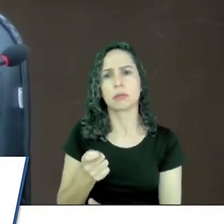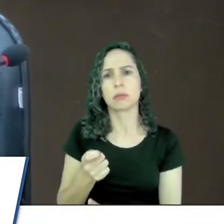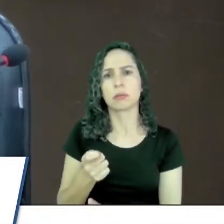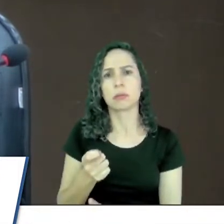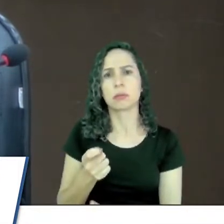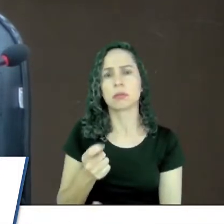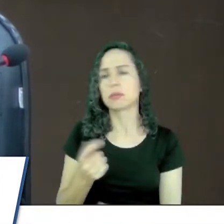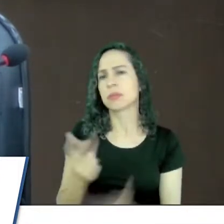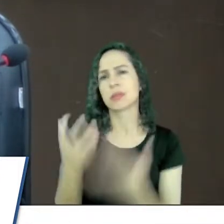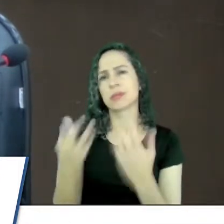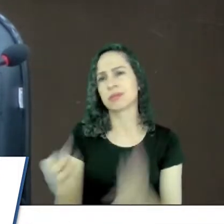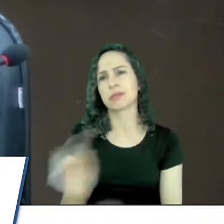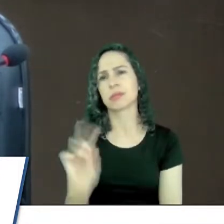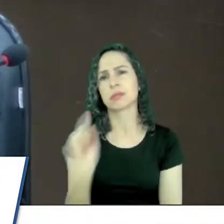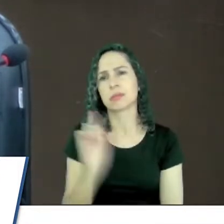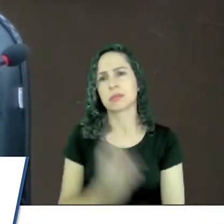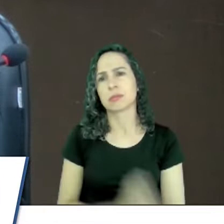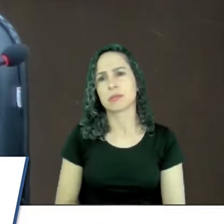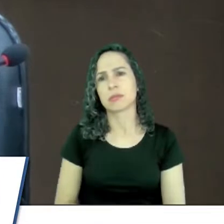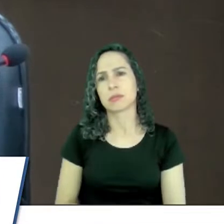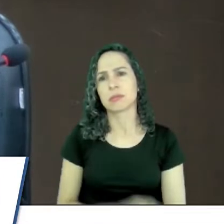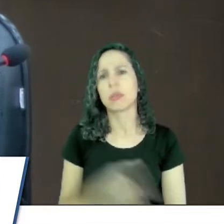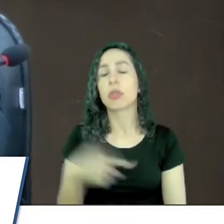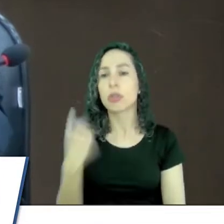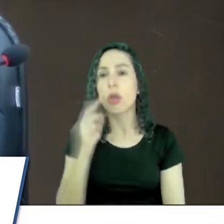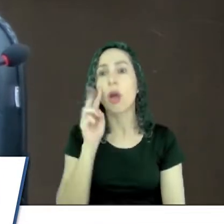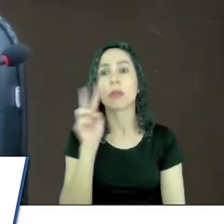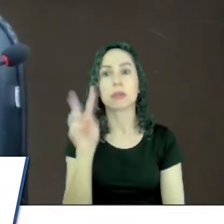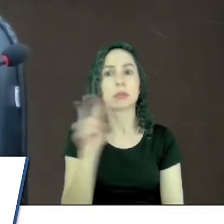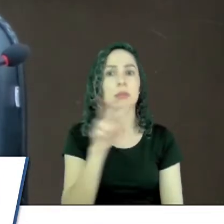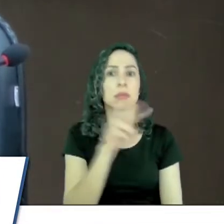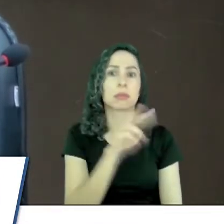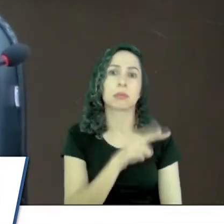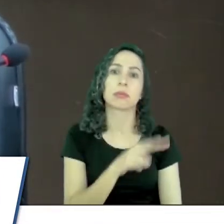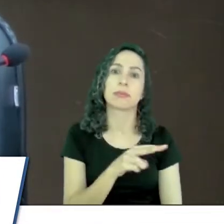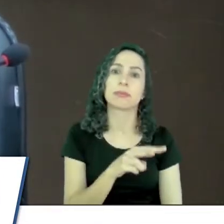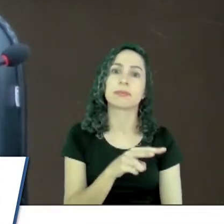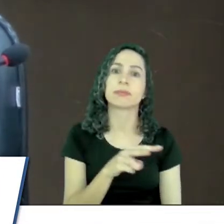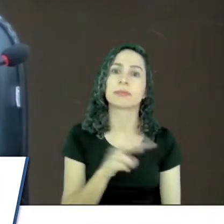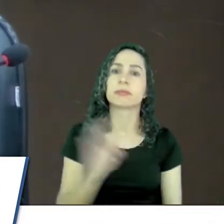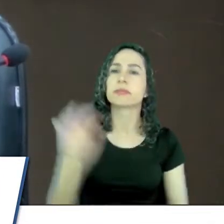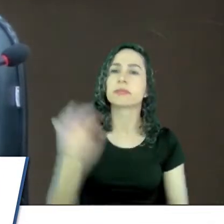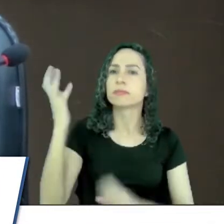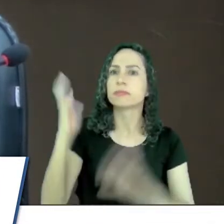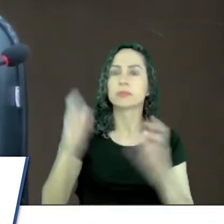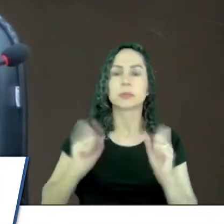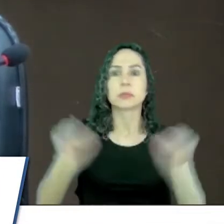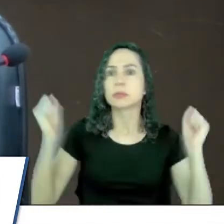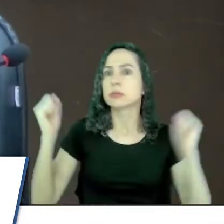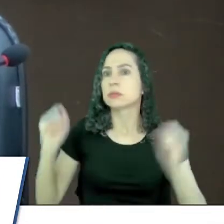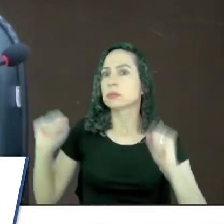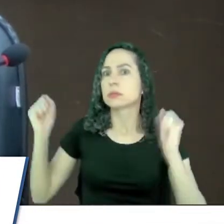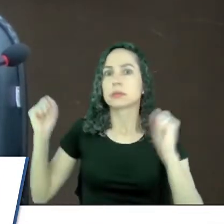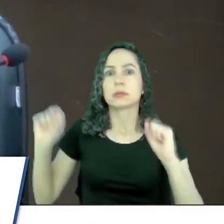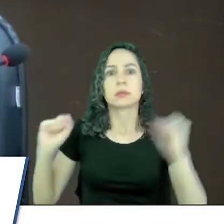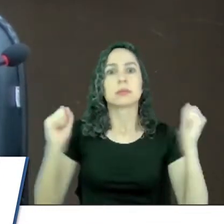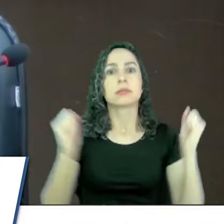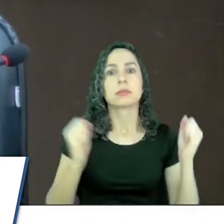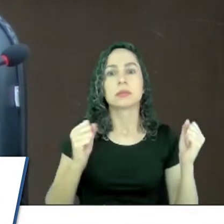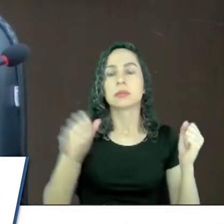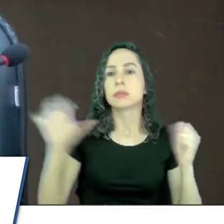acontecer. A gente está vendo aí as situações exaltadas de ambos os lados.